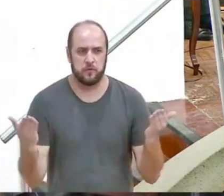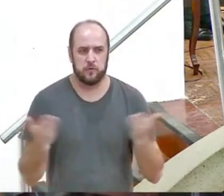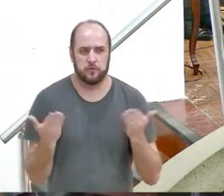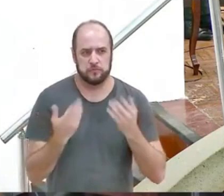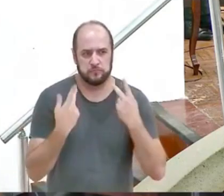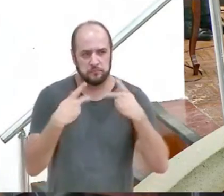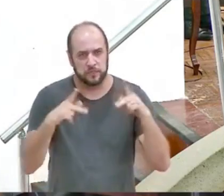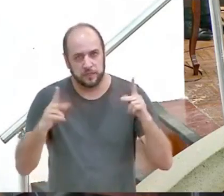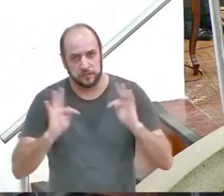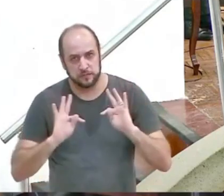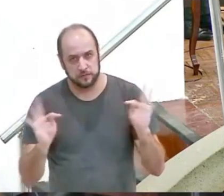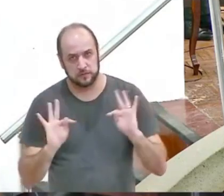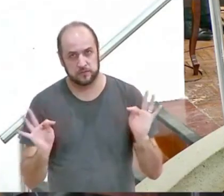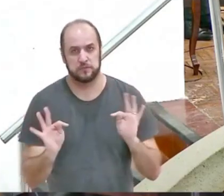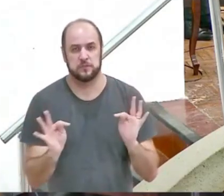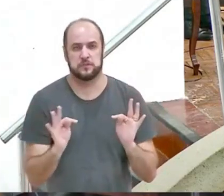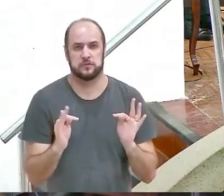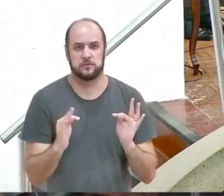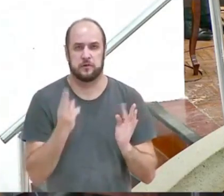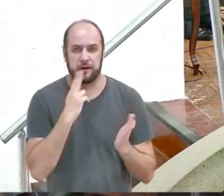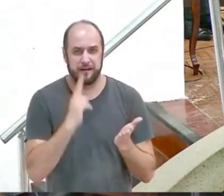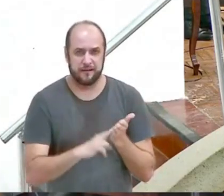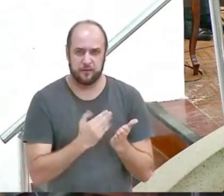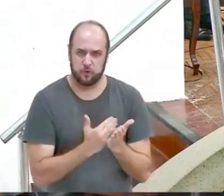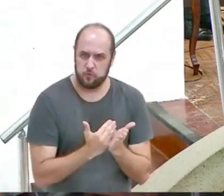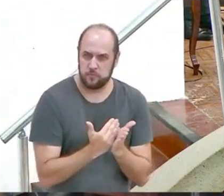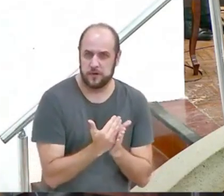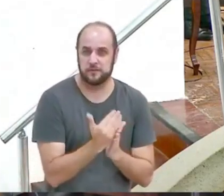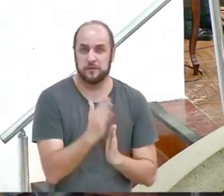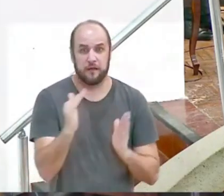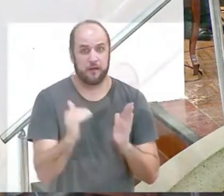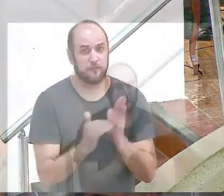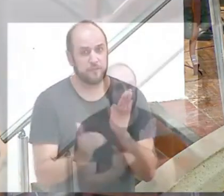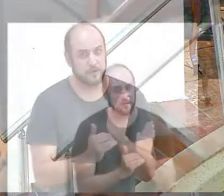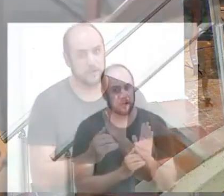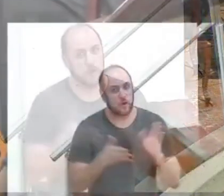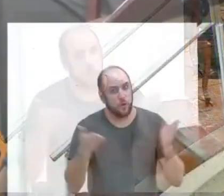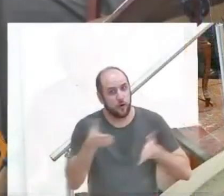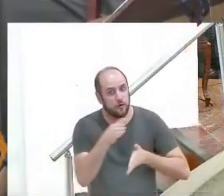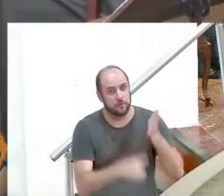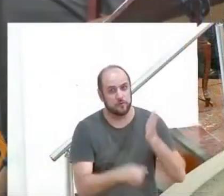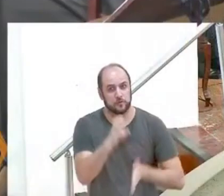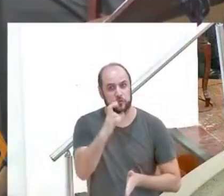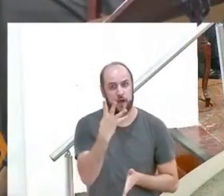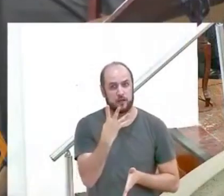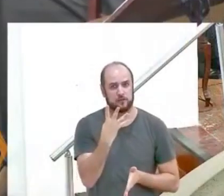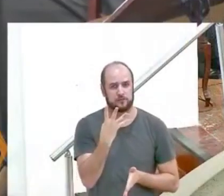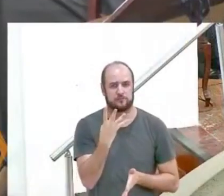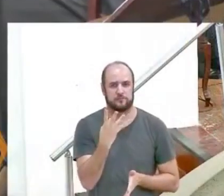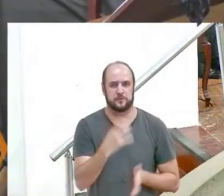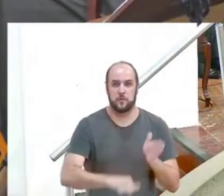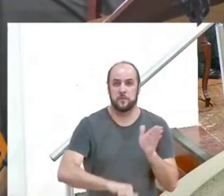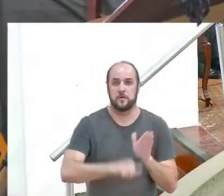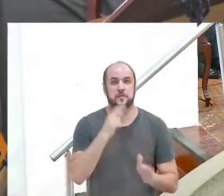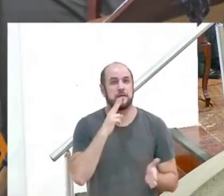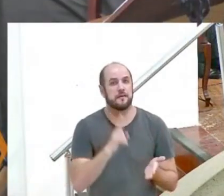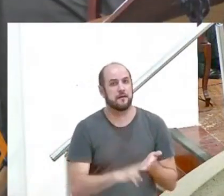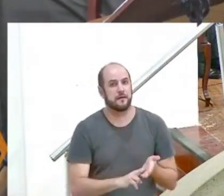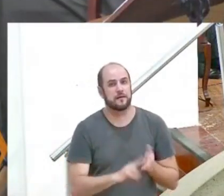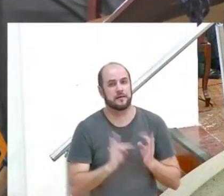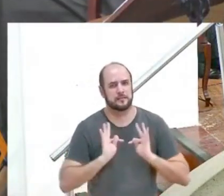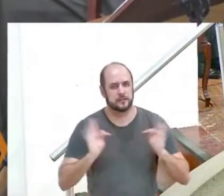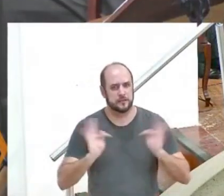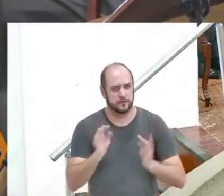do início ao fim e já chegamos ao capítulo 4, 1ª Tessalonicenses 4,